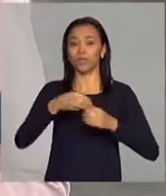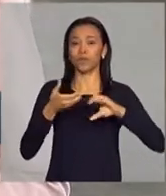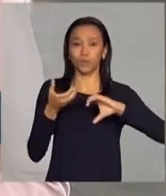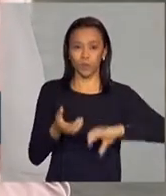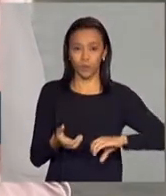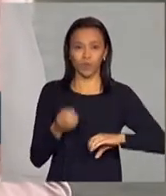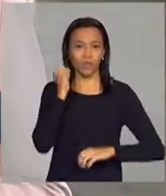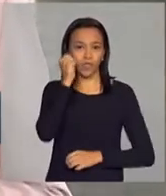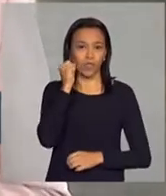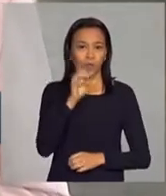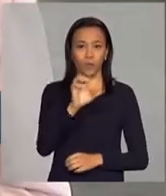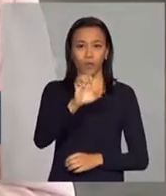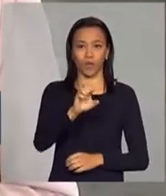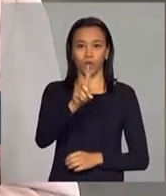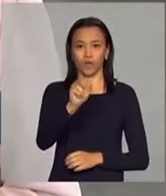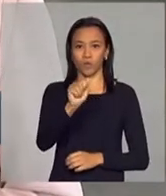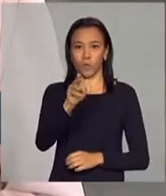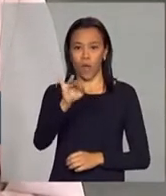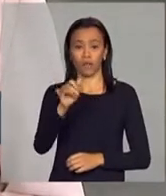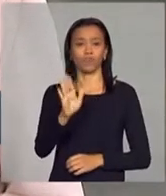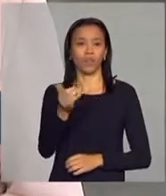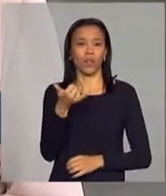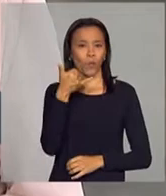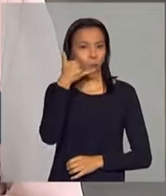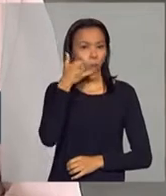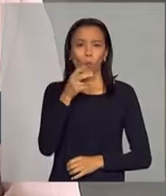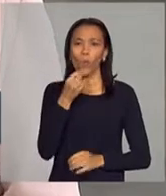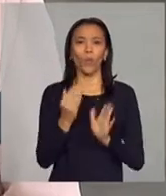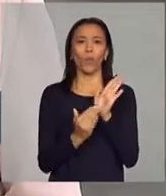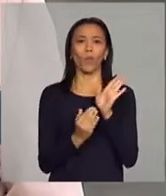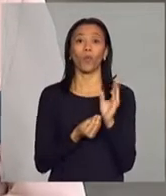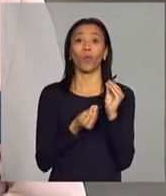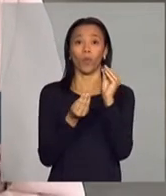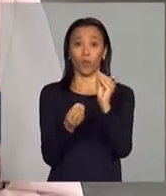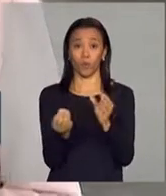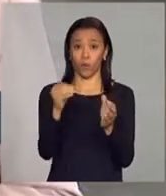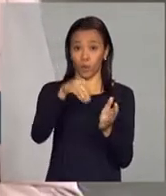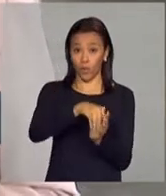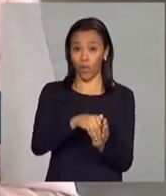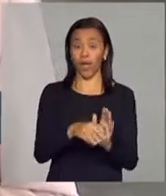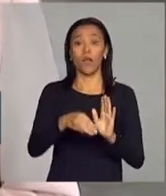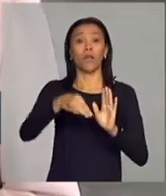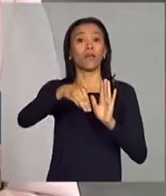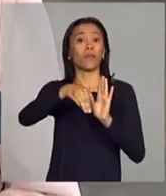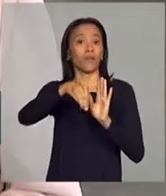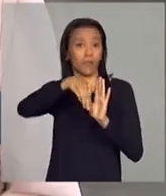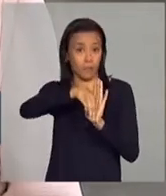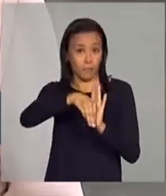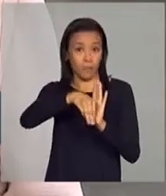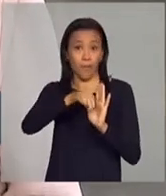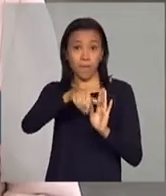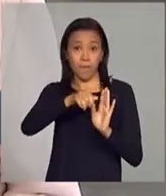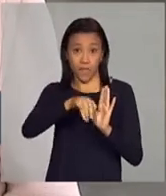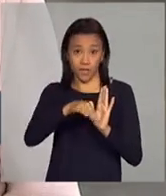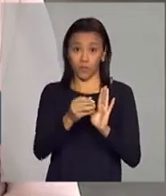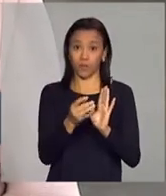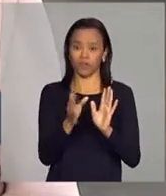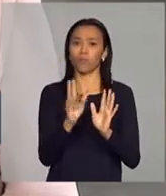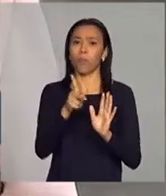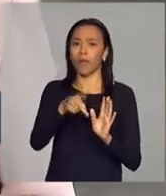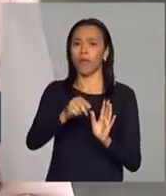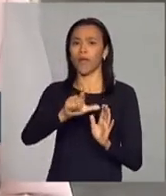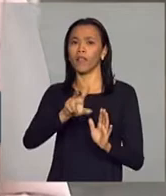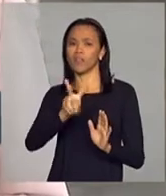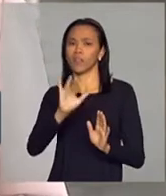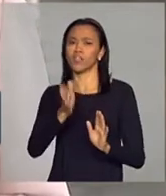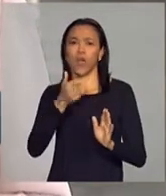o senador Eduardo Braga nos ligou, propondo colocar como emenda o conteúdo do PLV que foi aprovado